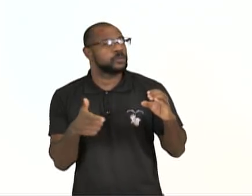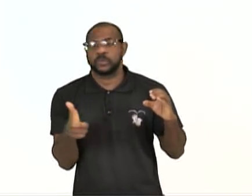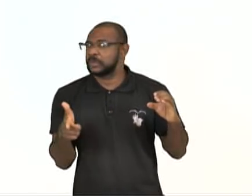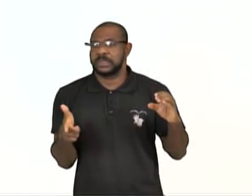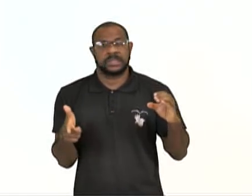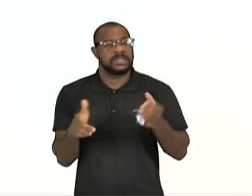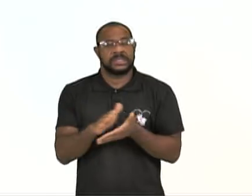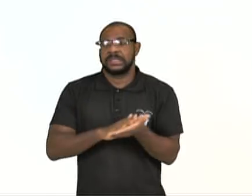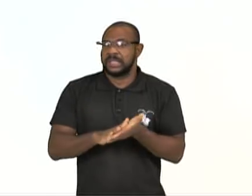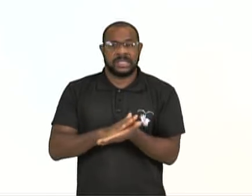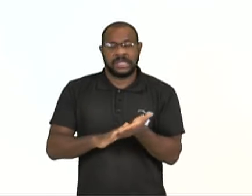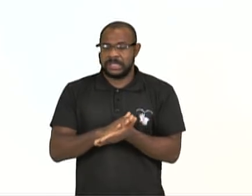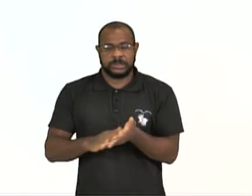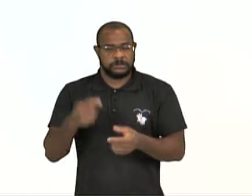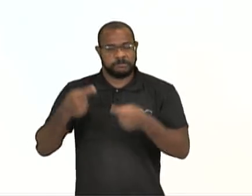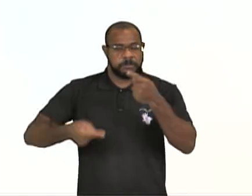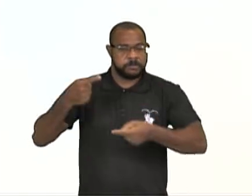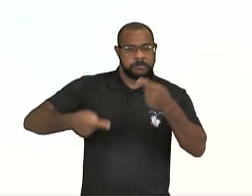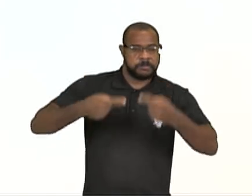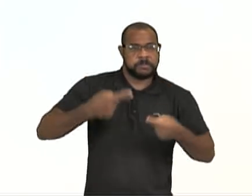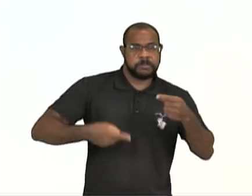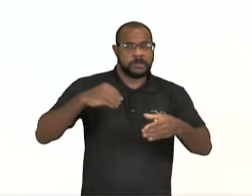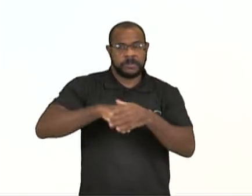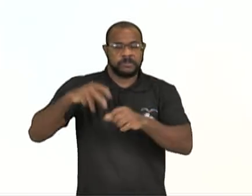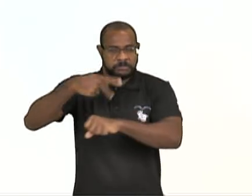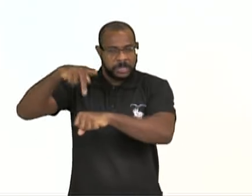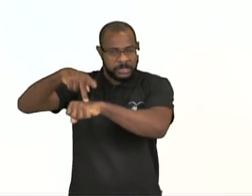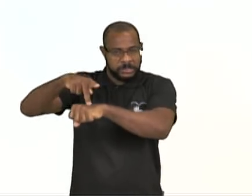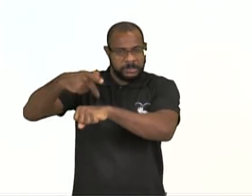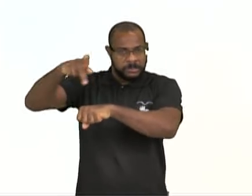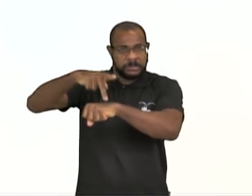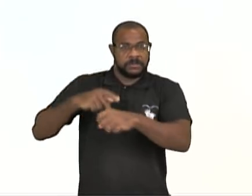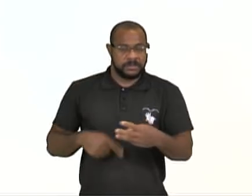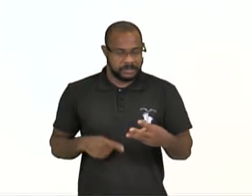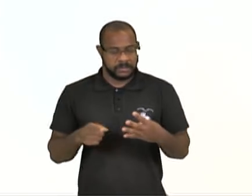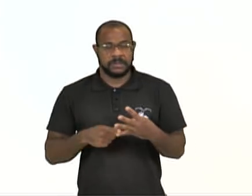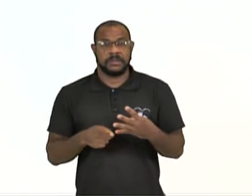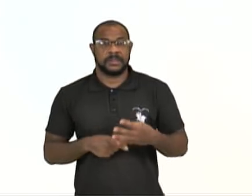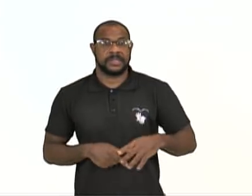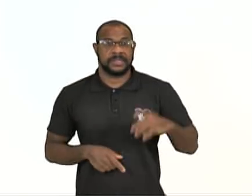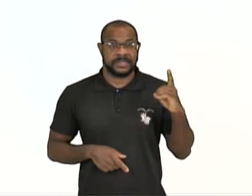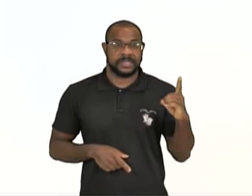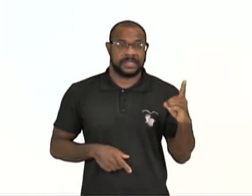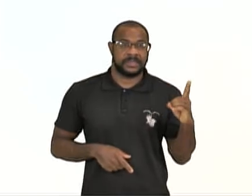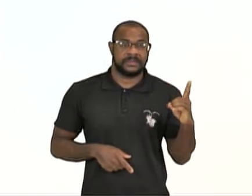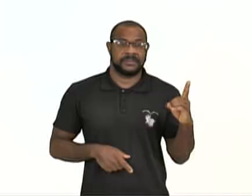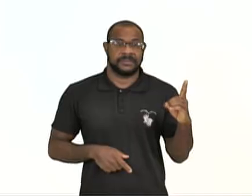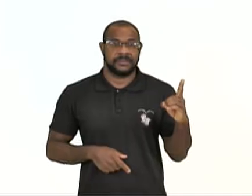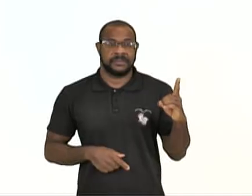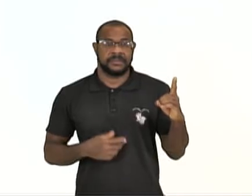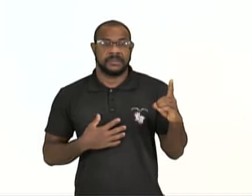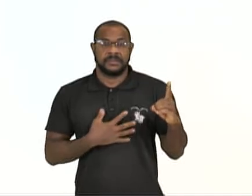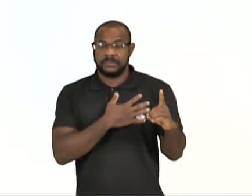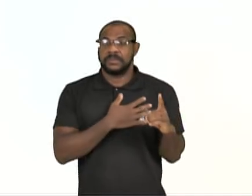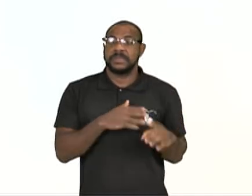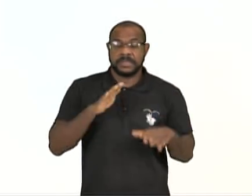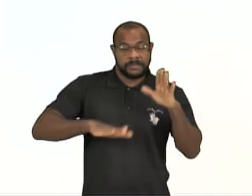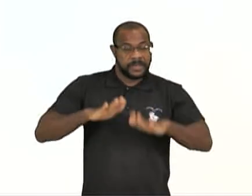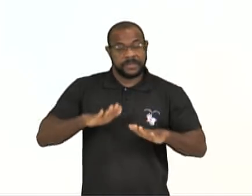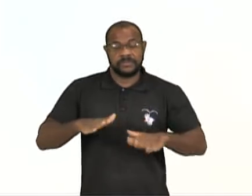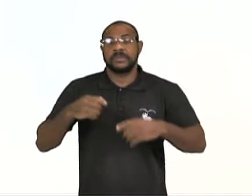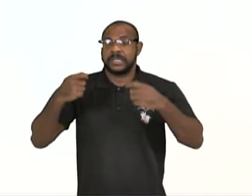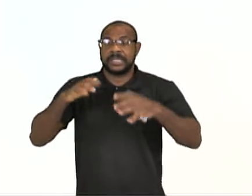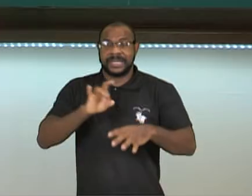em disputas internas entre os países. D. O uniforme variou conforme a necessidade.